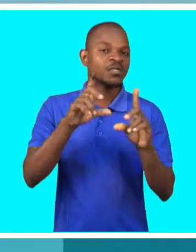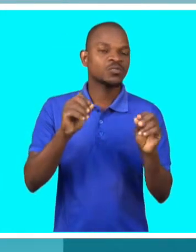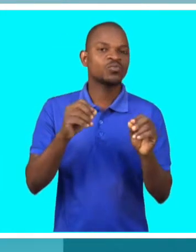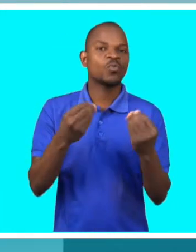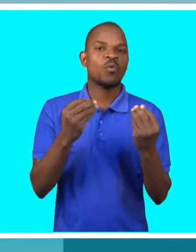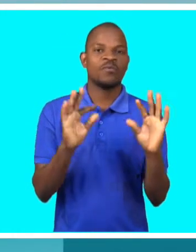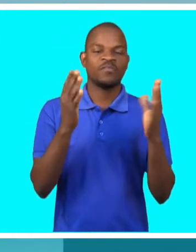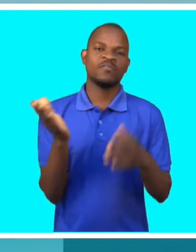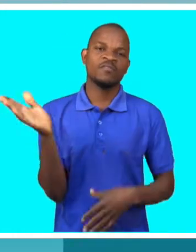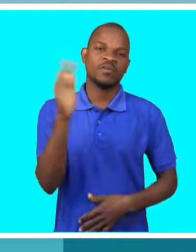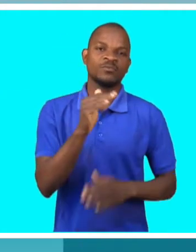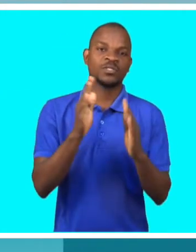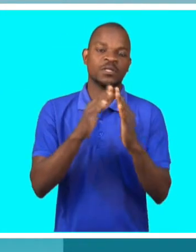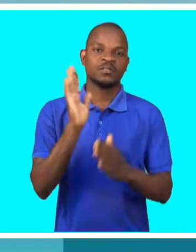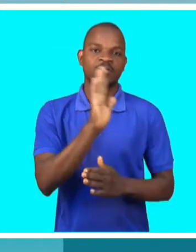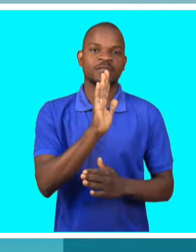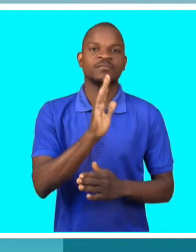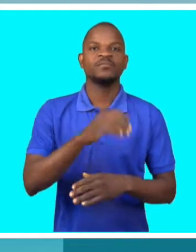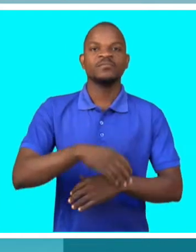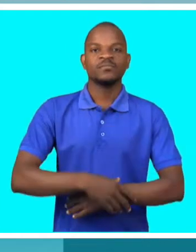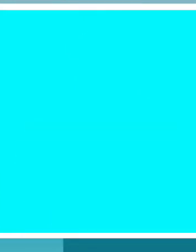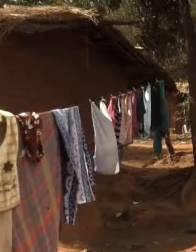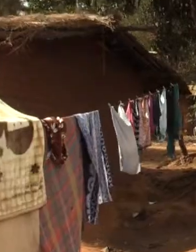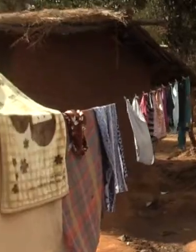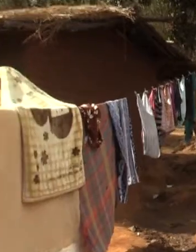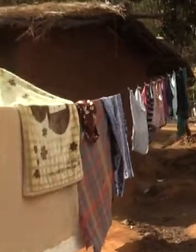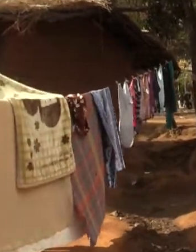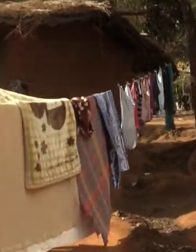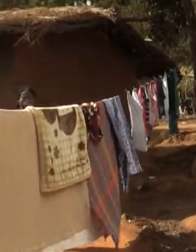o seu dia a dia. Estamos até a casa do atleta.